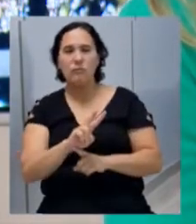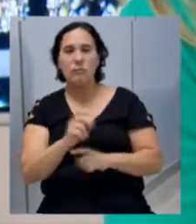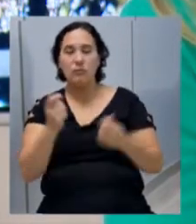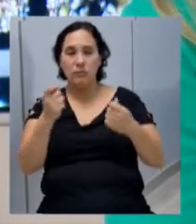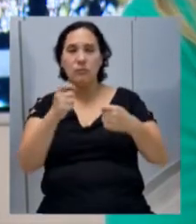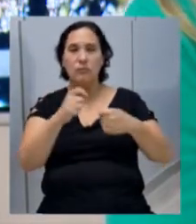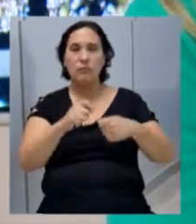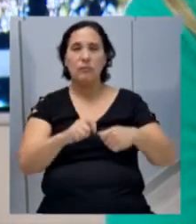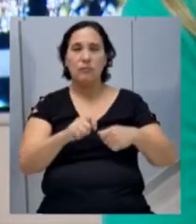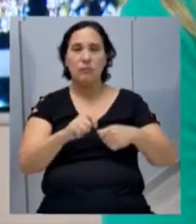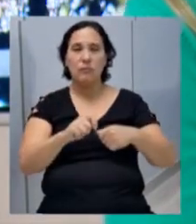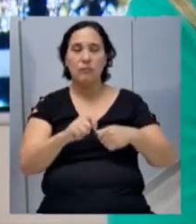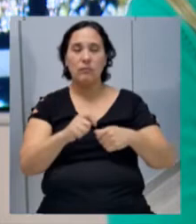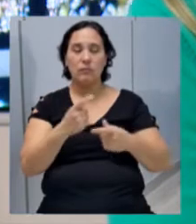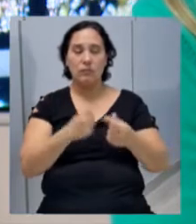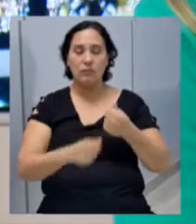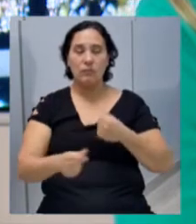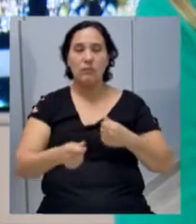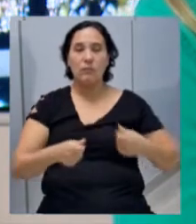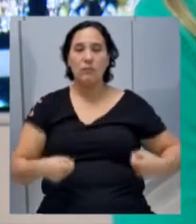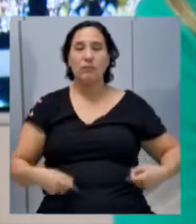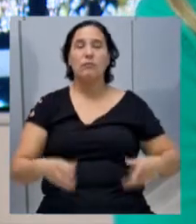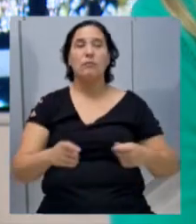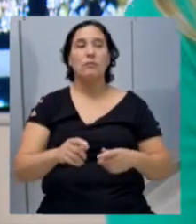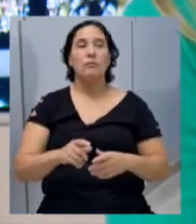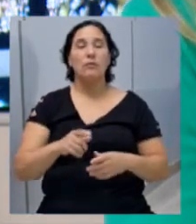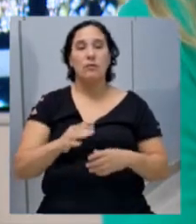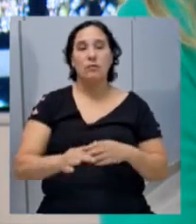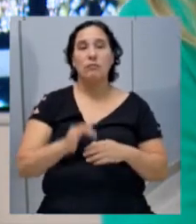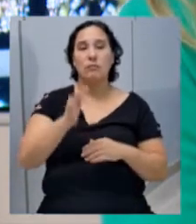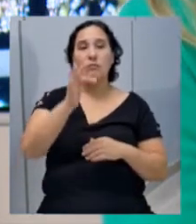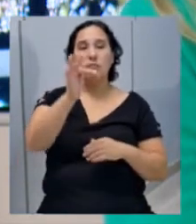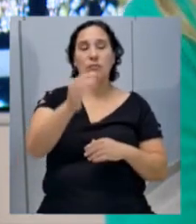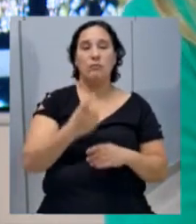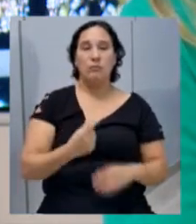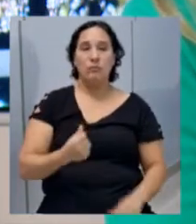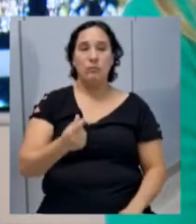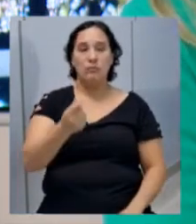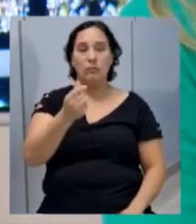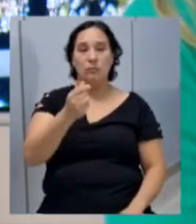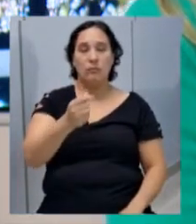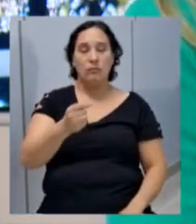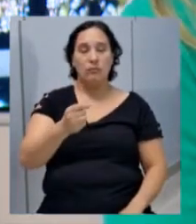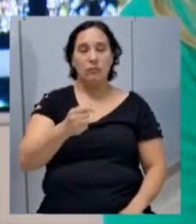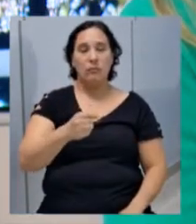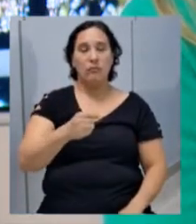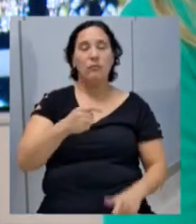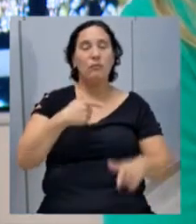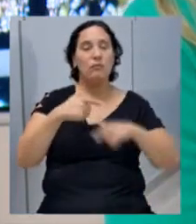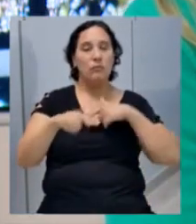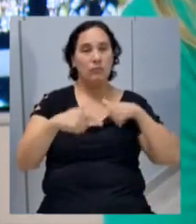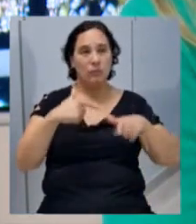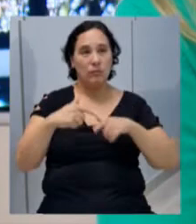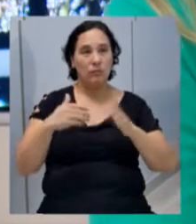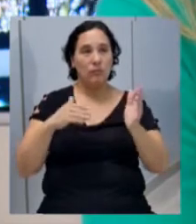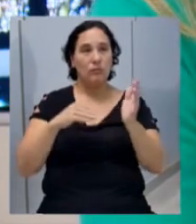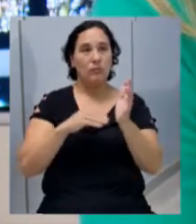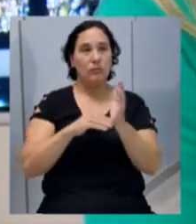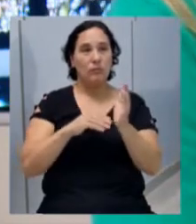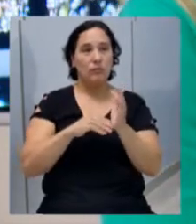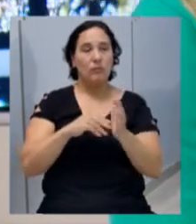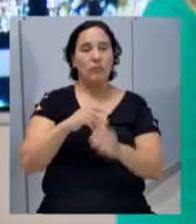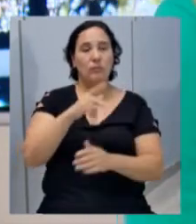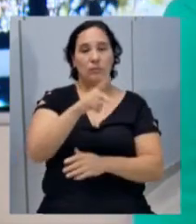possível a identificação das despesas. Então, aqui estão sendo projetados os valores para os próximos exercícios até o término do